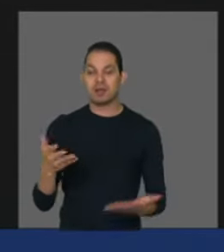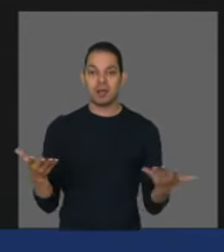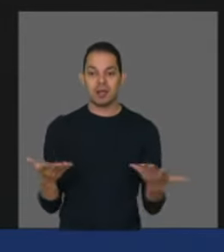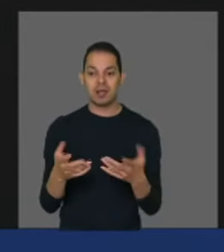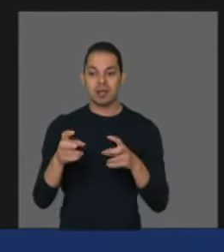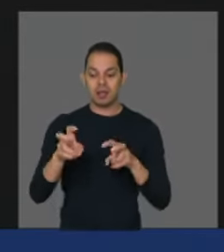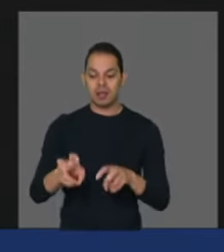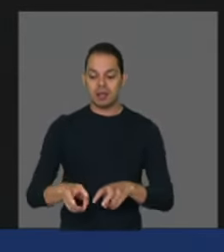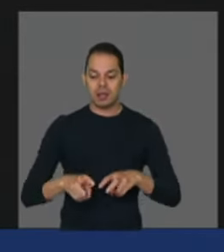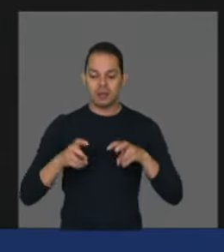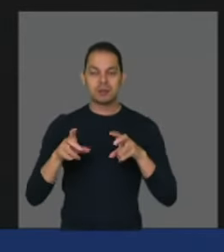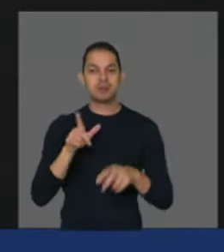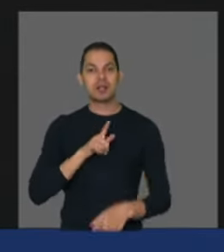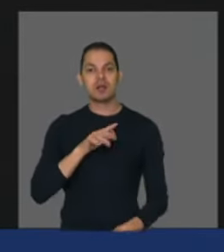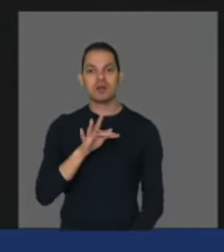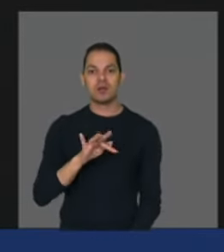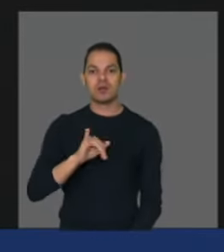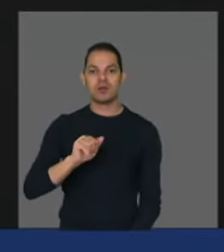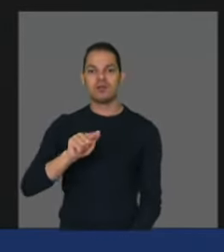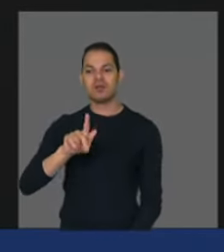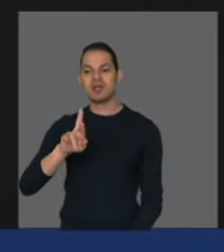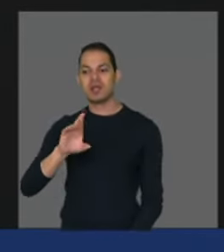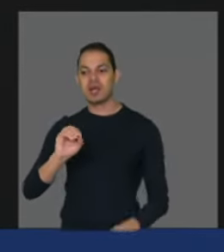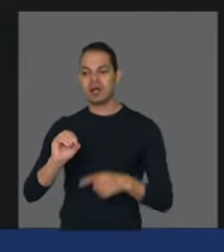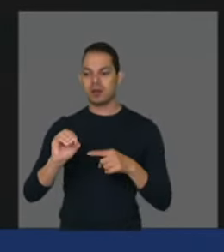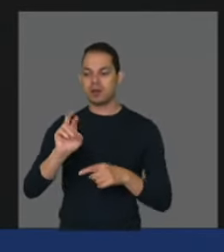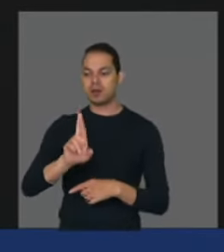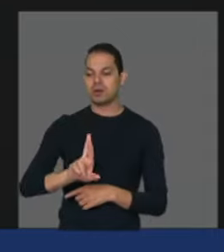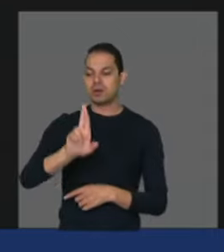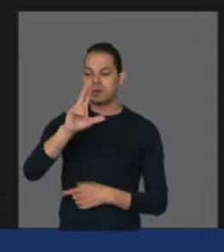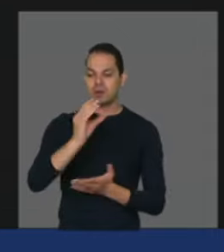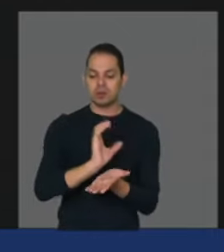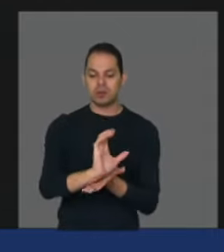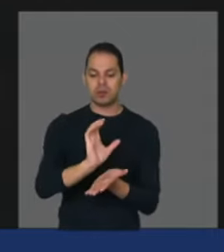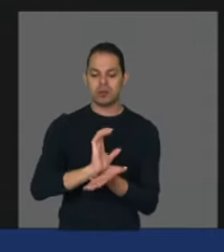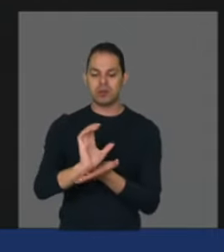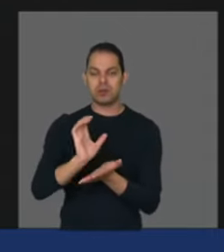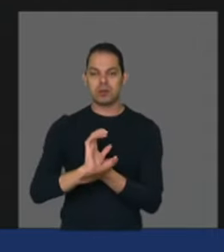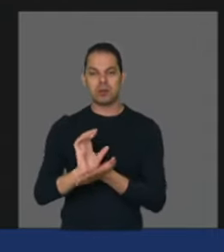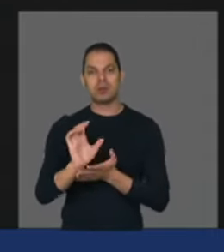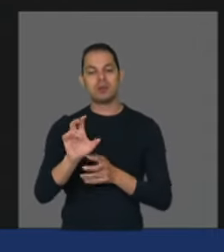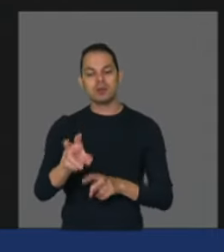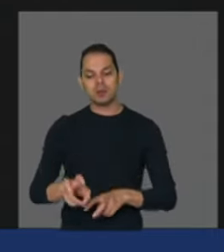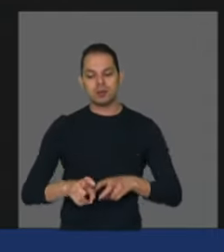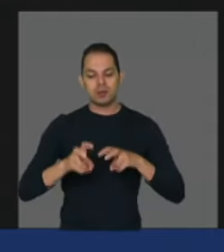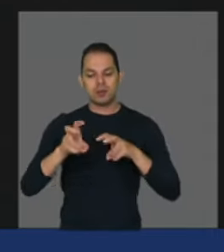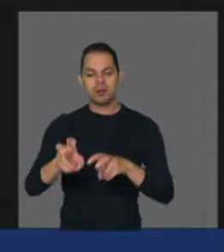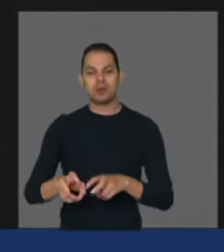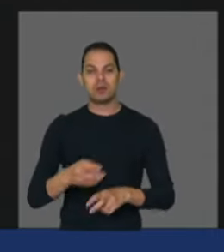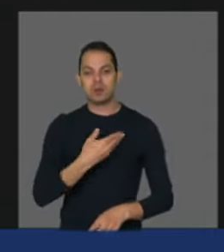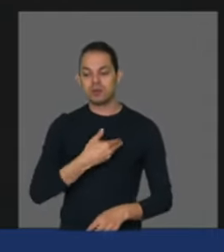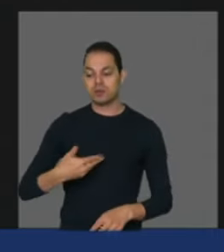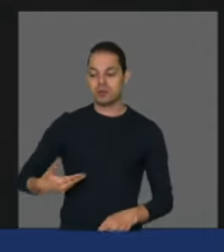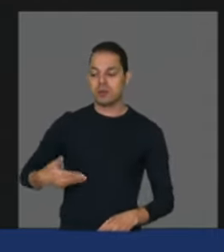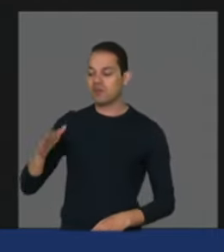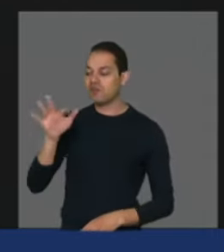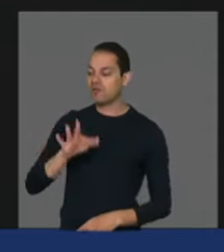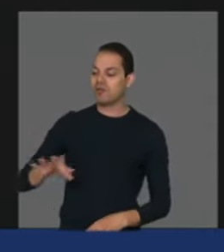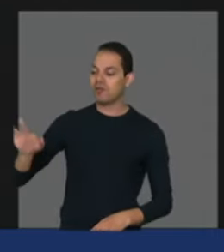que vai financiar o agronegócio brasileiro e o governo federal tem que concentrar forças